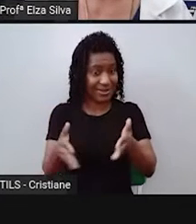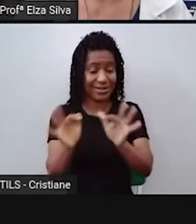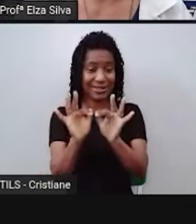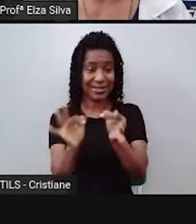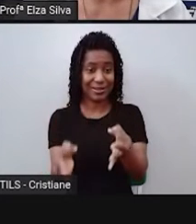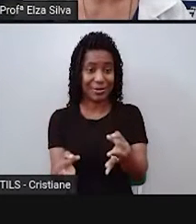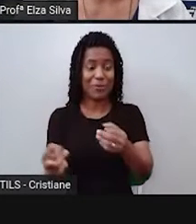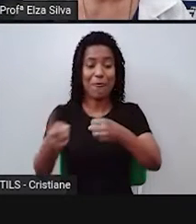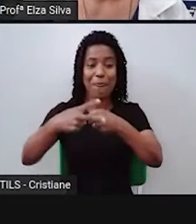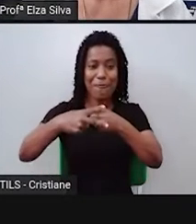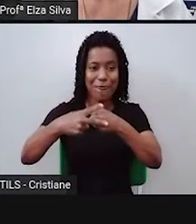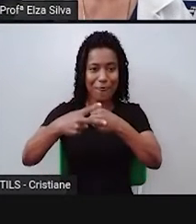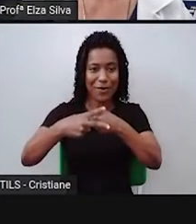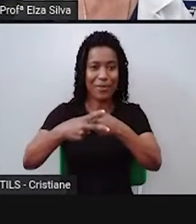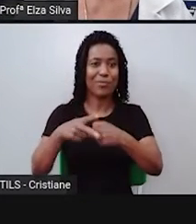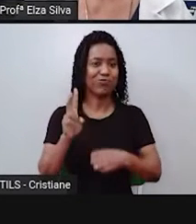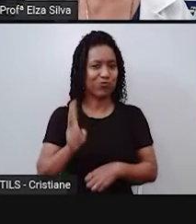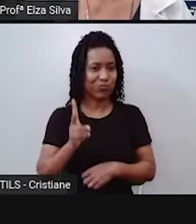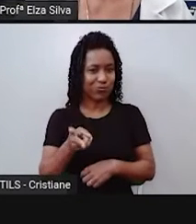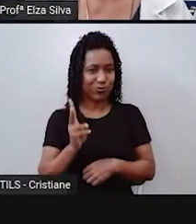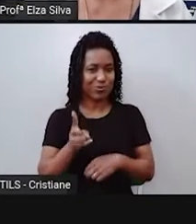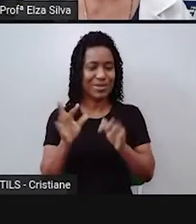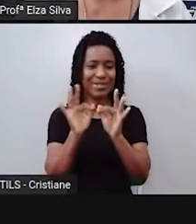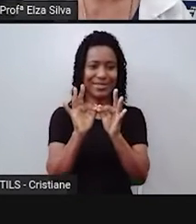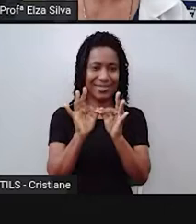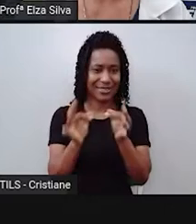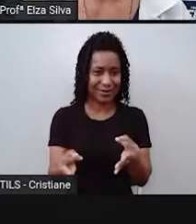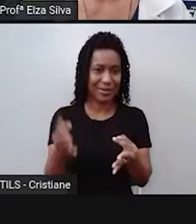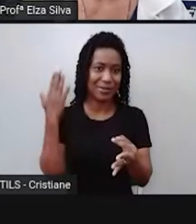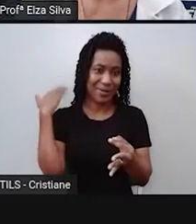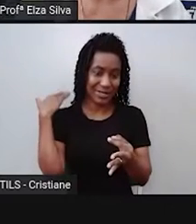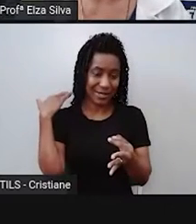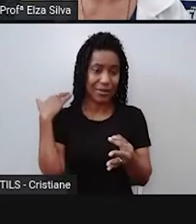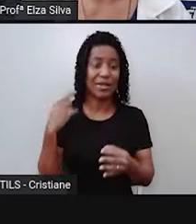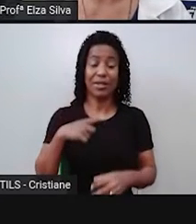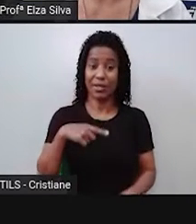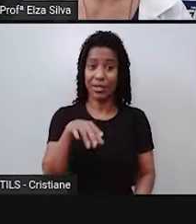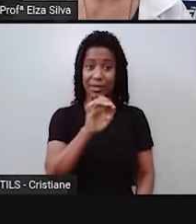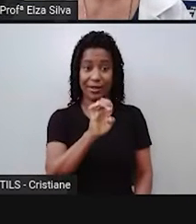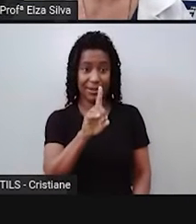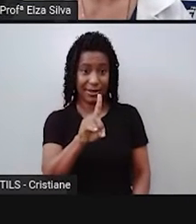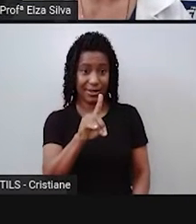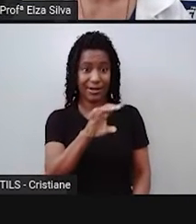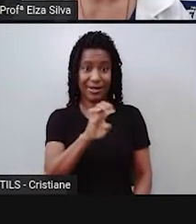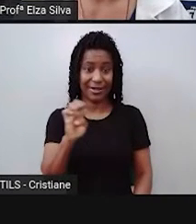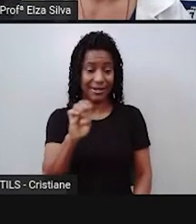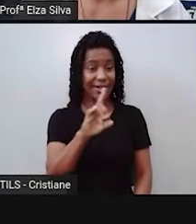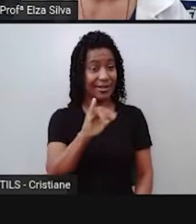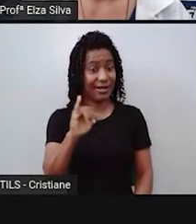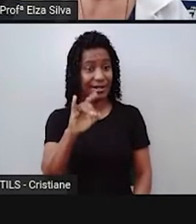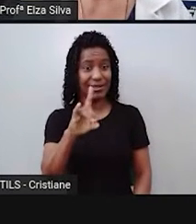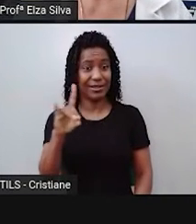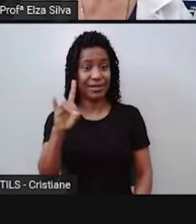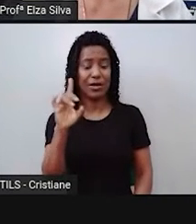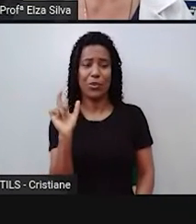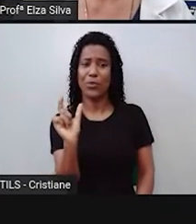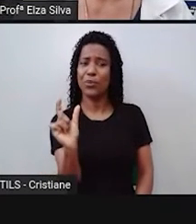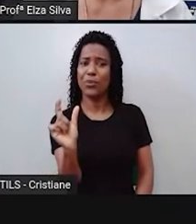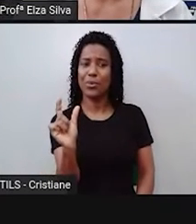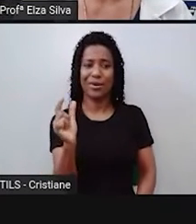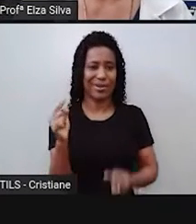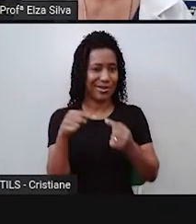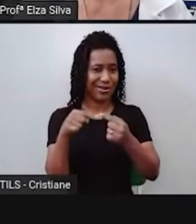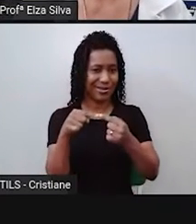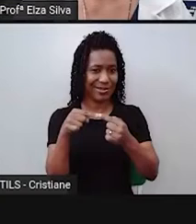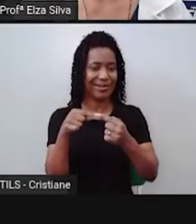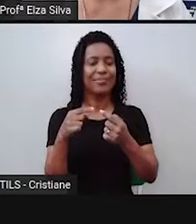passado simples, terminações regulares com de e de e i e de. Vamos também